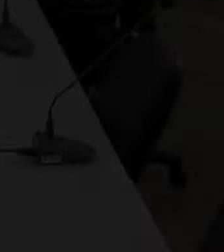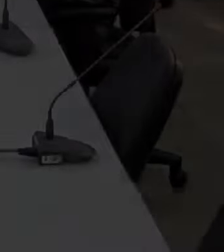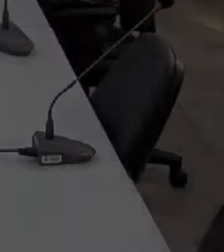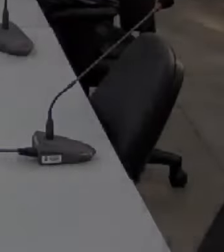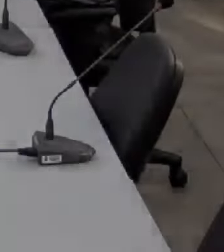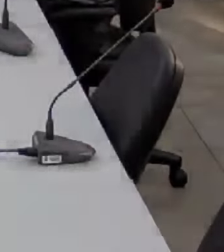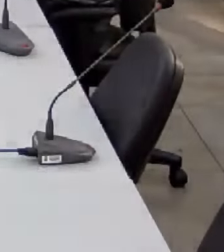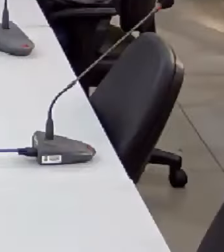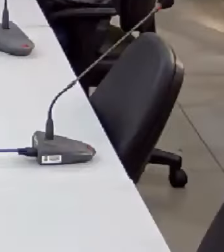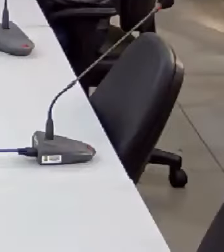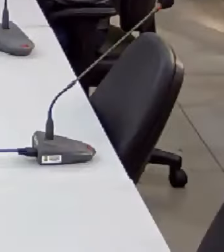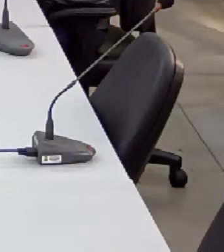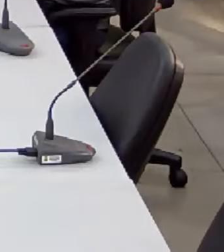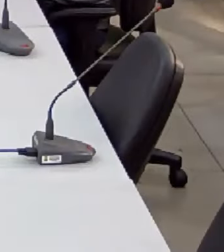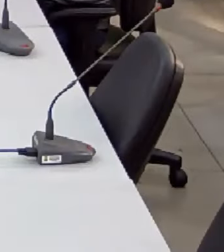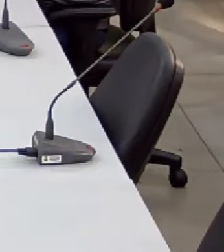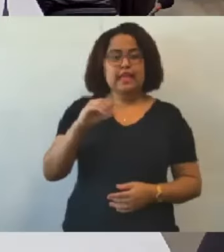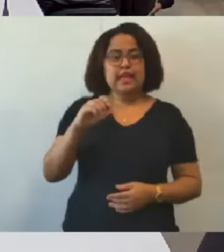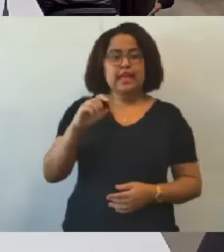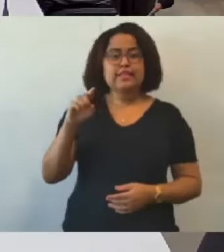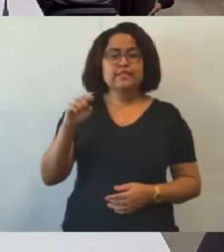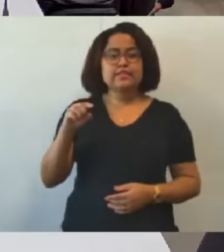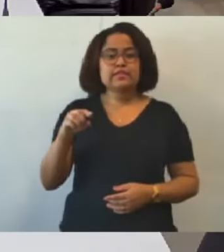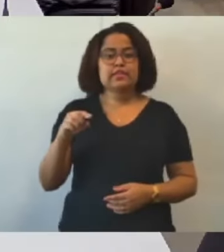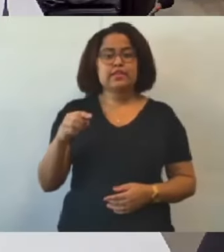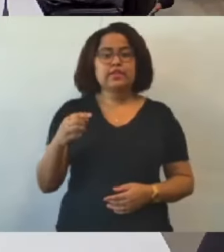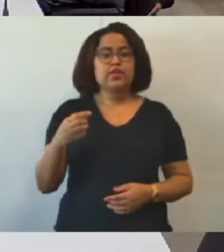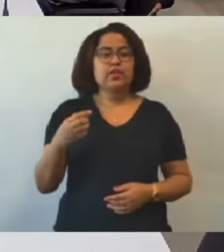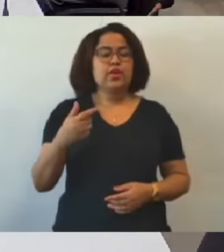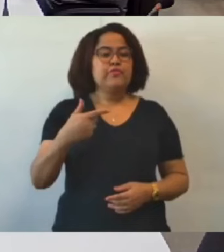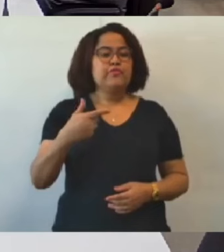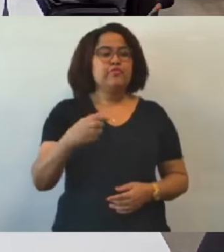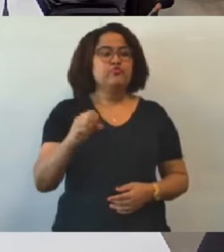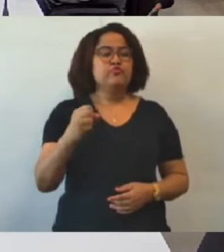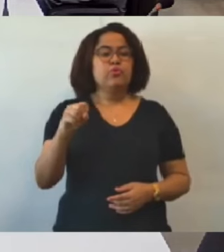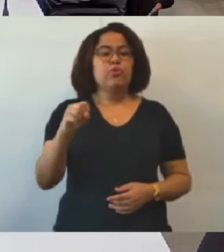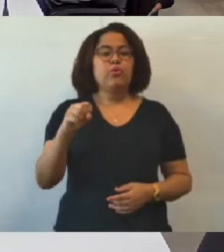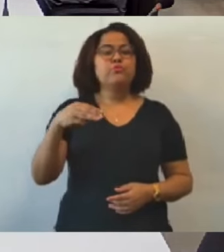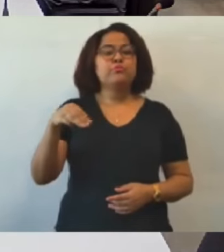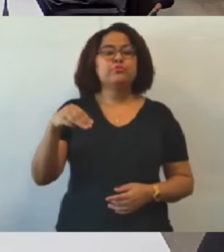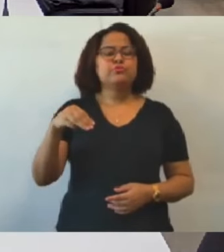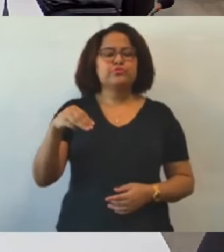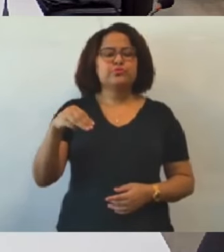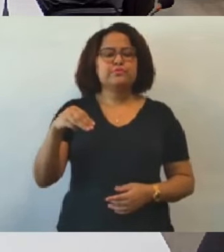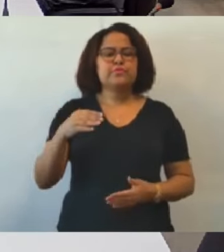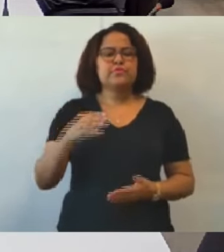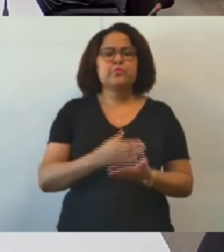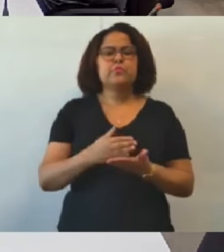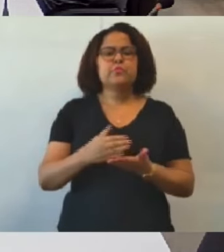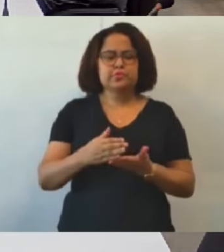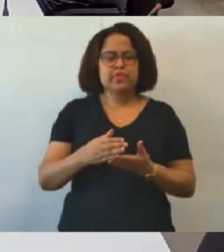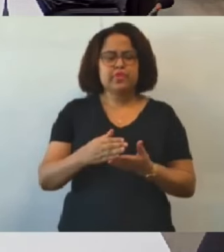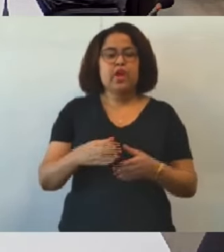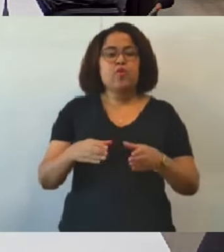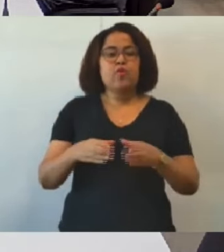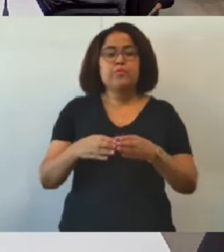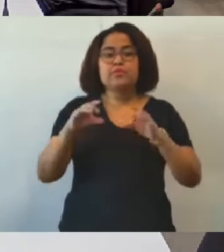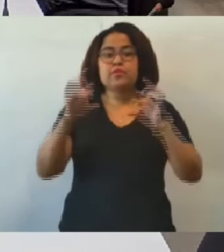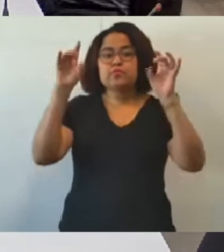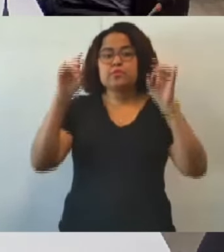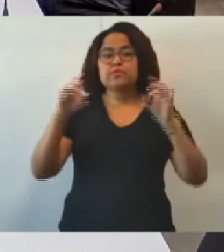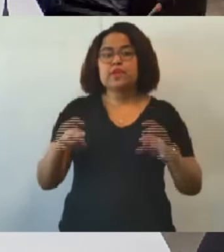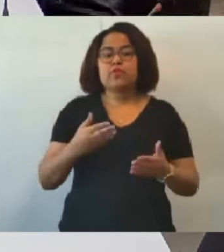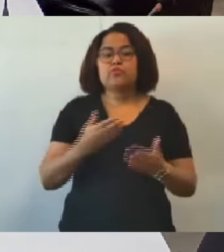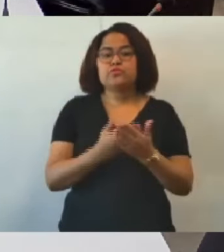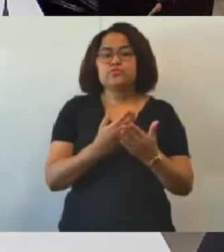Exatamente 10 horas e 28 minutos, damos início à comissão especial de estudo